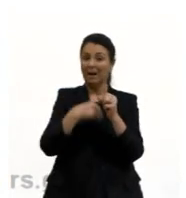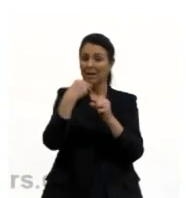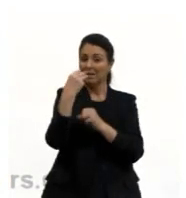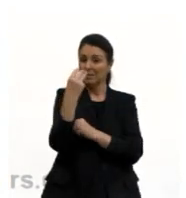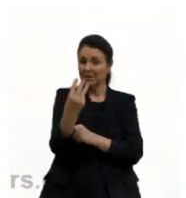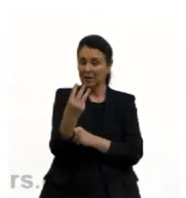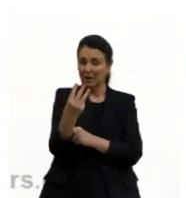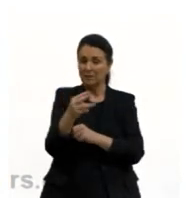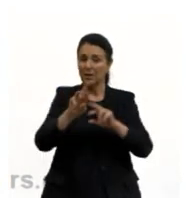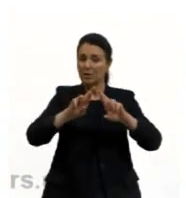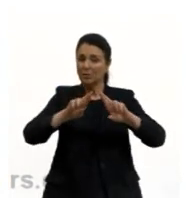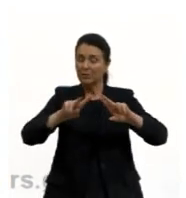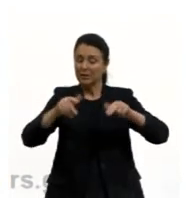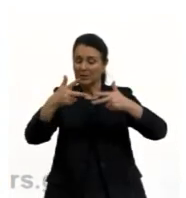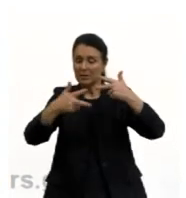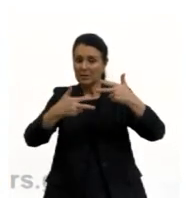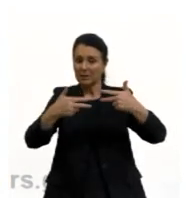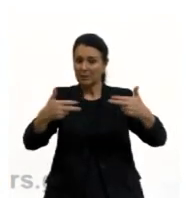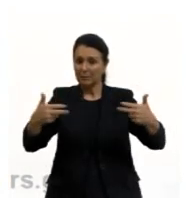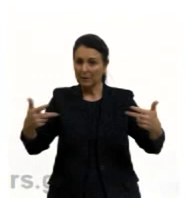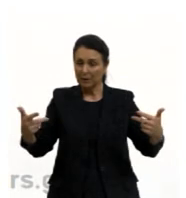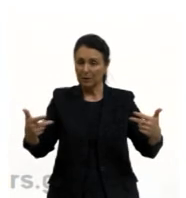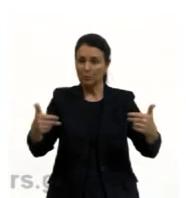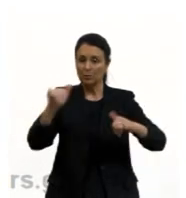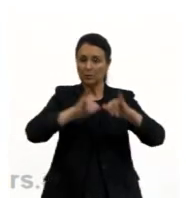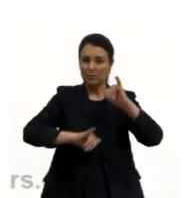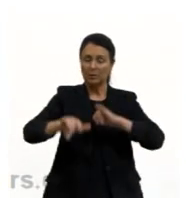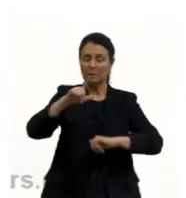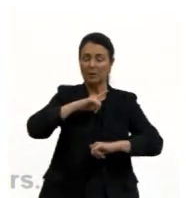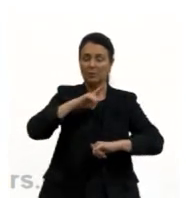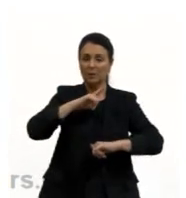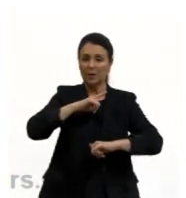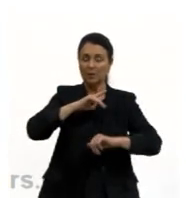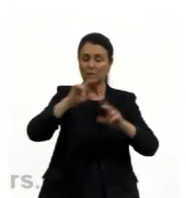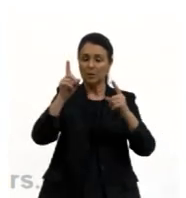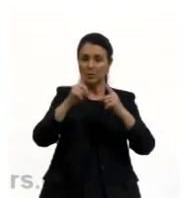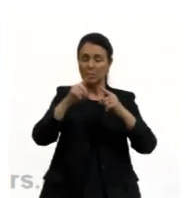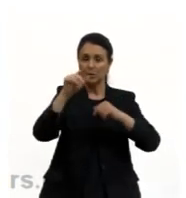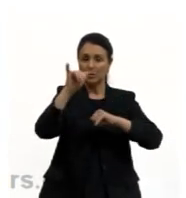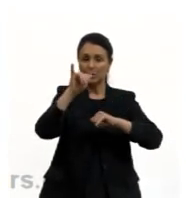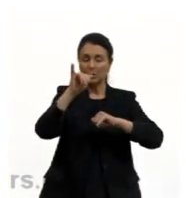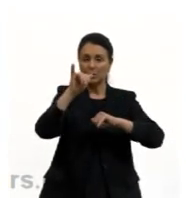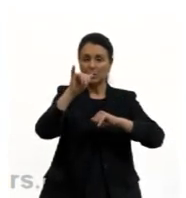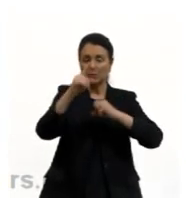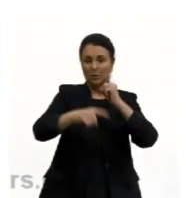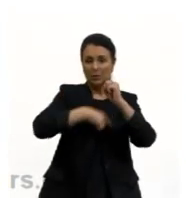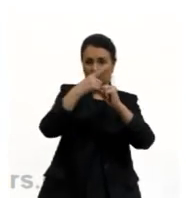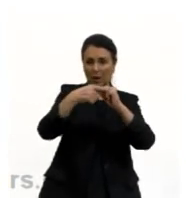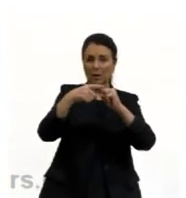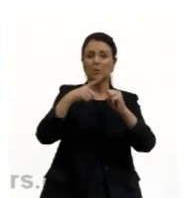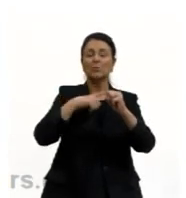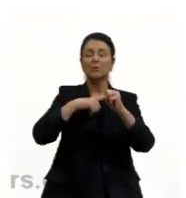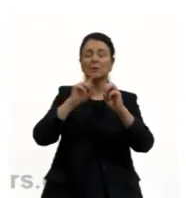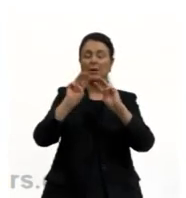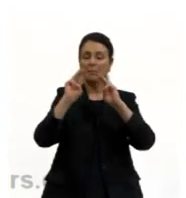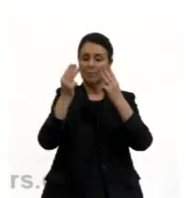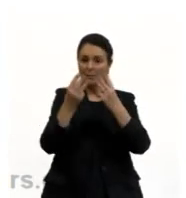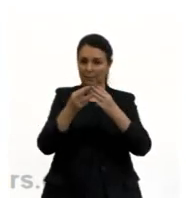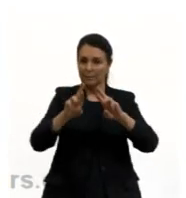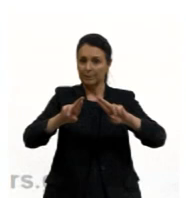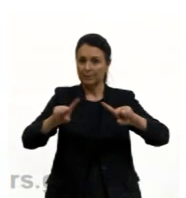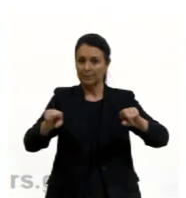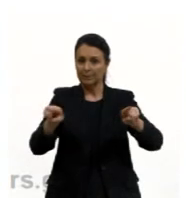diferentes elementos químicos têm diferentes tipos de átomos, em particular seus átomos têm massas diferentes, né, diferentes massas.